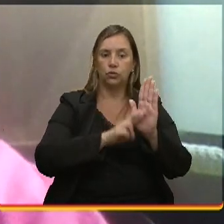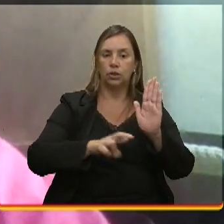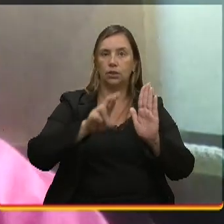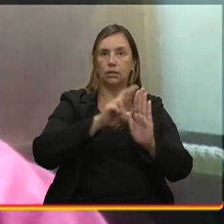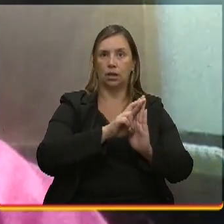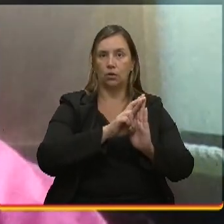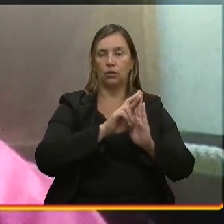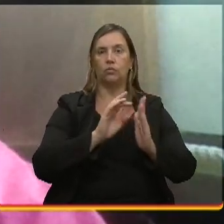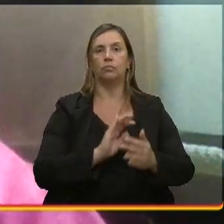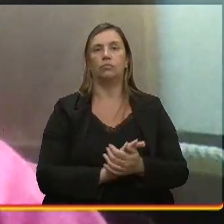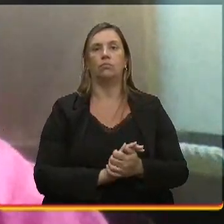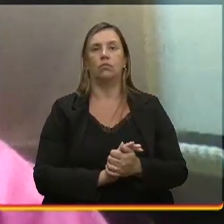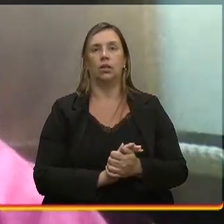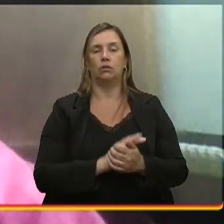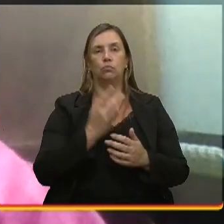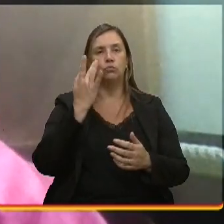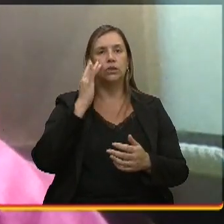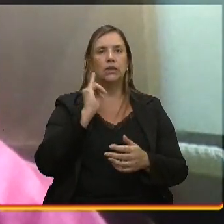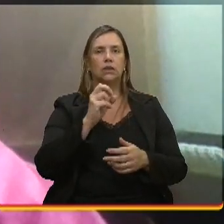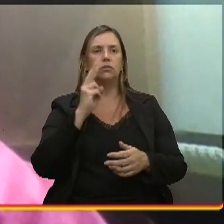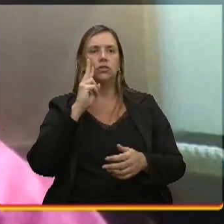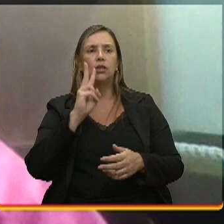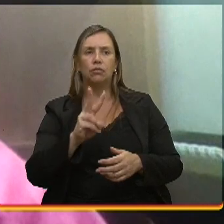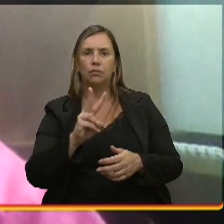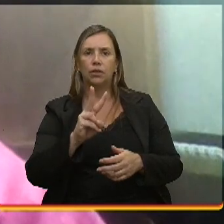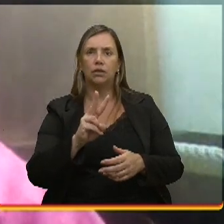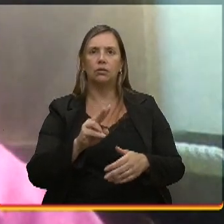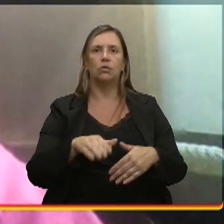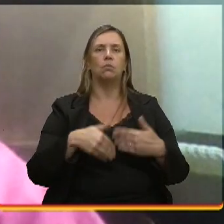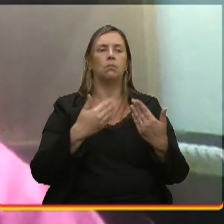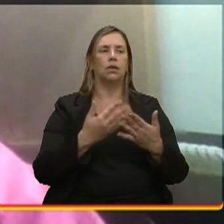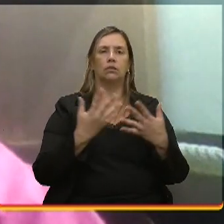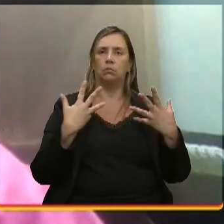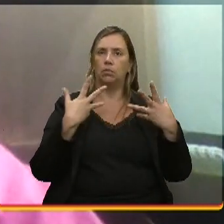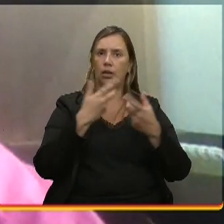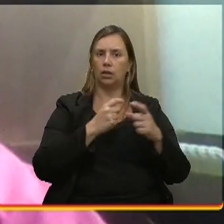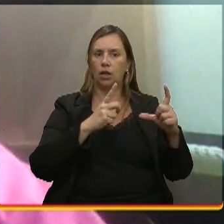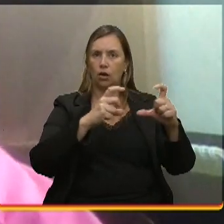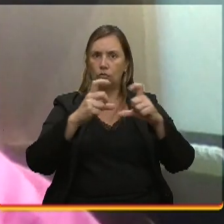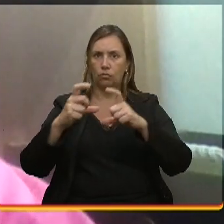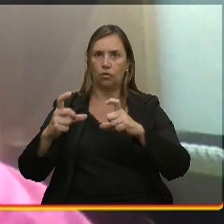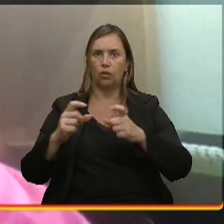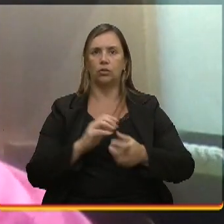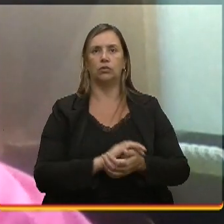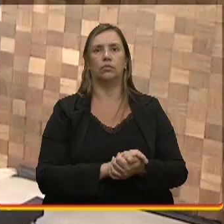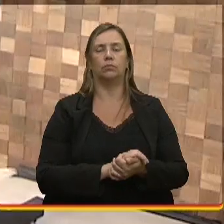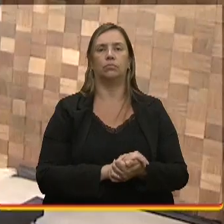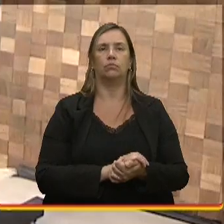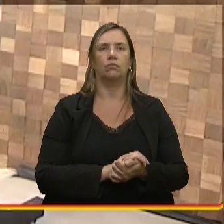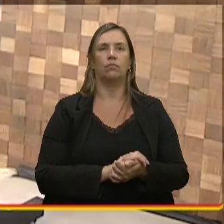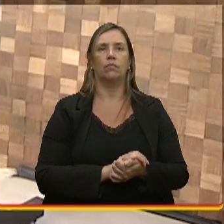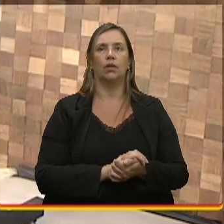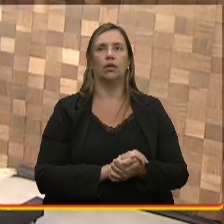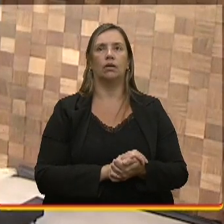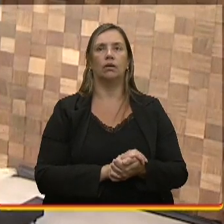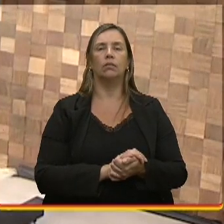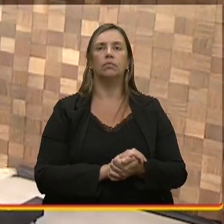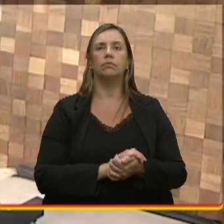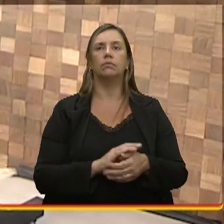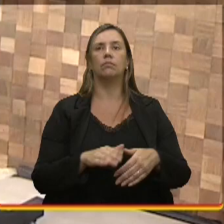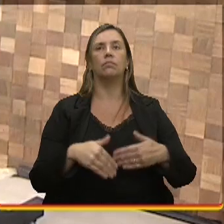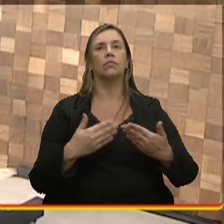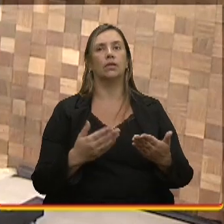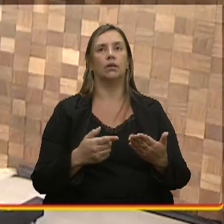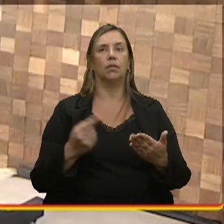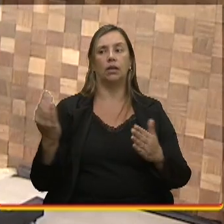Piratini, não sei se vocês já viram, mas está lindo o Palácio Piratini, olha as portas tudo, Bárbara, talvez tu tenha visto aí, como lindo, então,